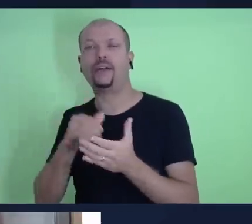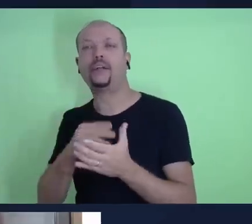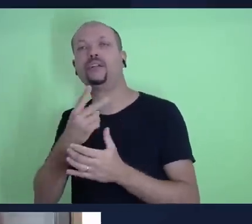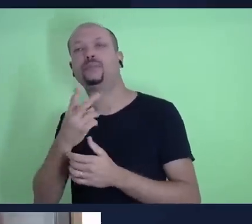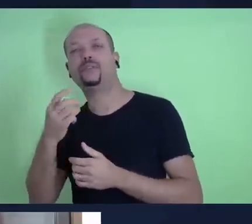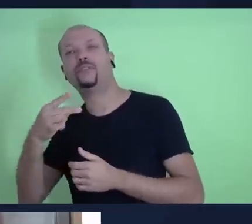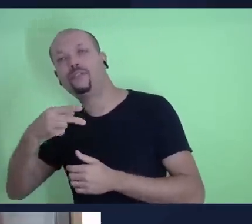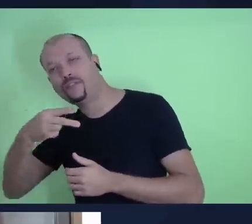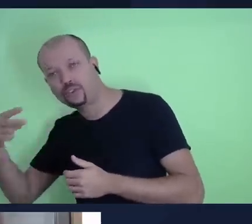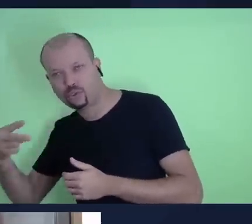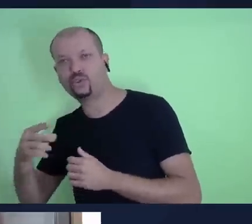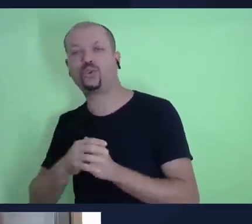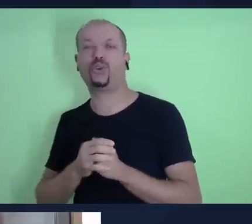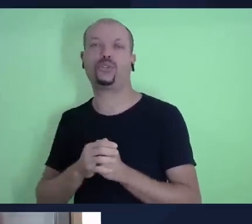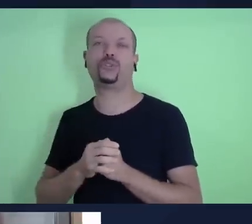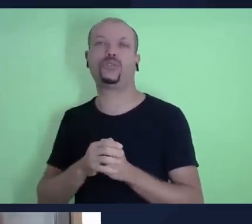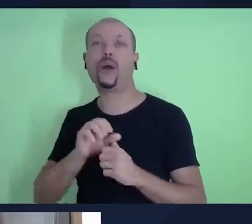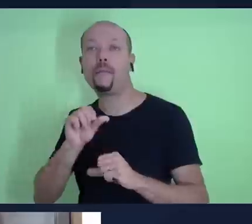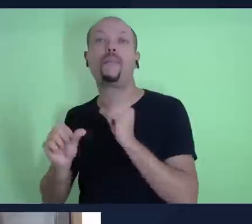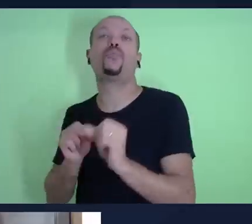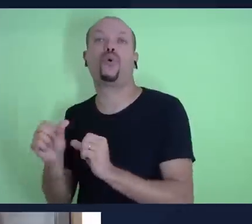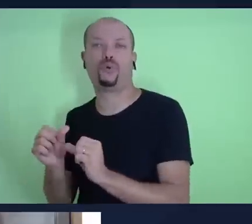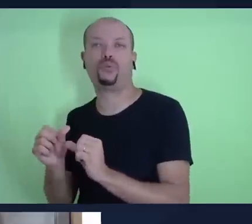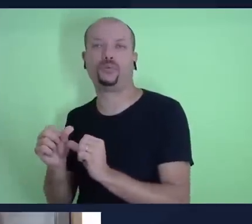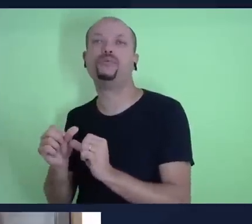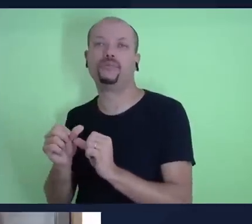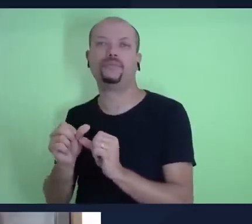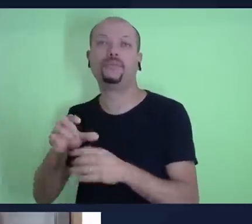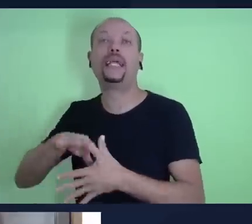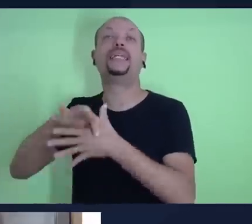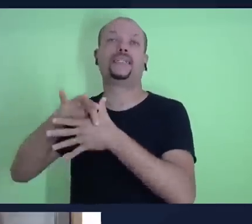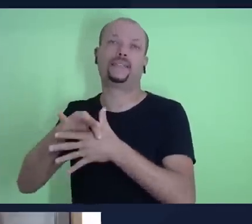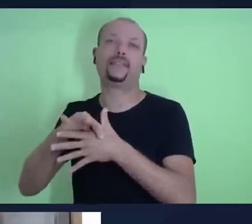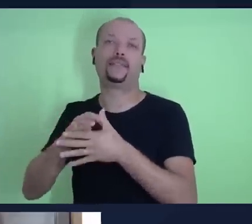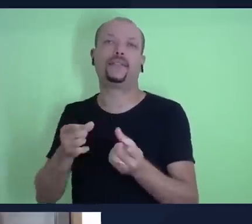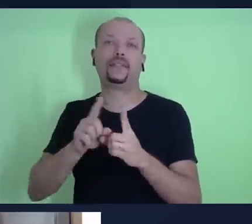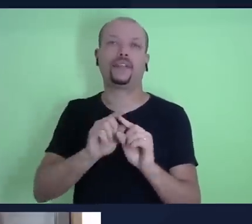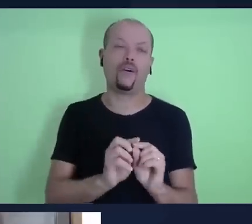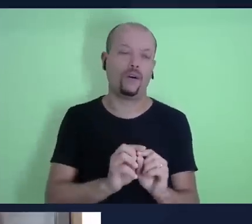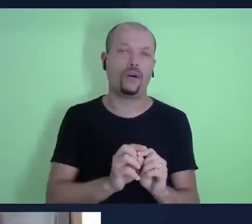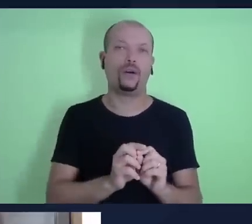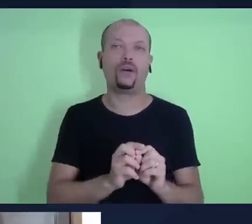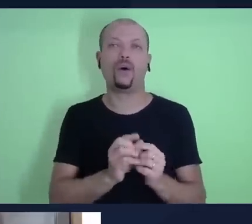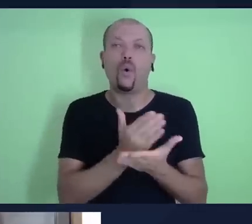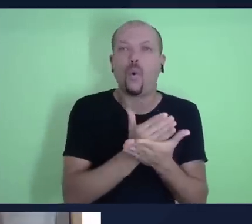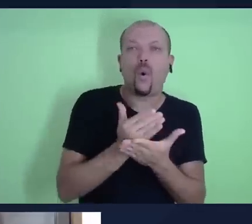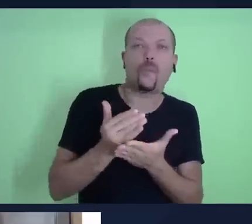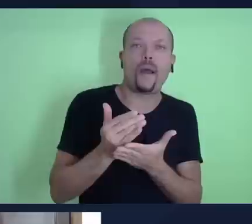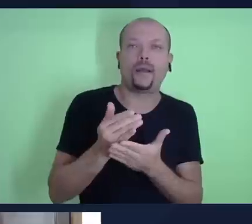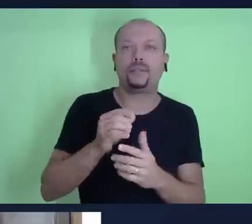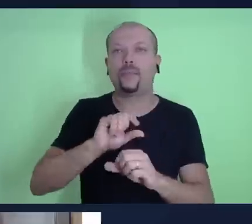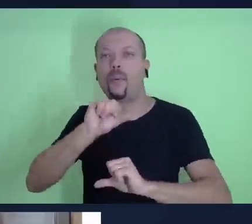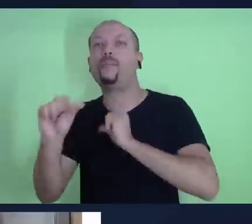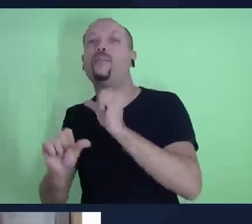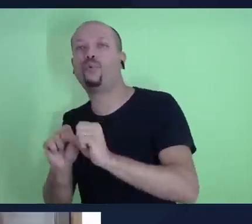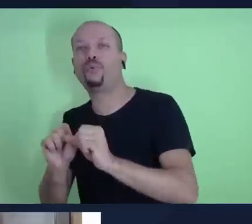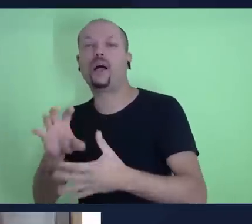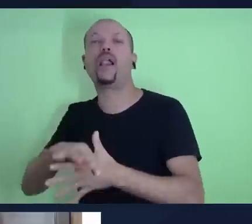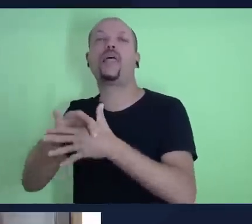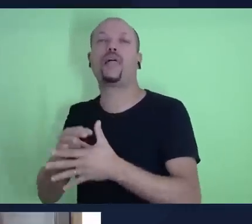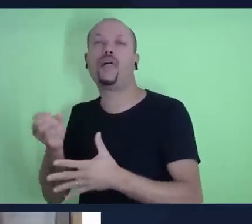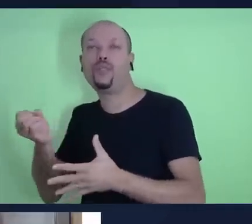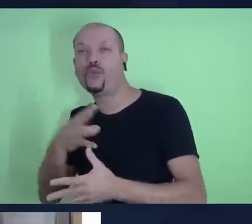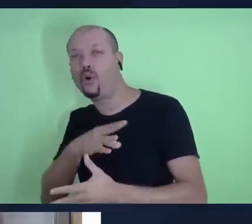cíclica, ciclos iniciam-se, ciclos se fecham, e há um novo ciclo de liderança agora do Ministério da Escola Sabatina,